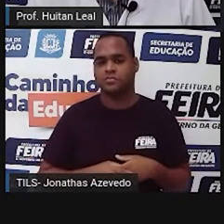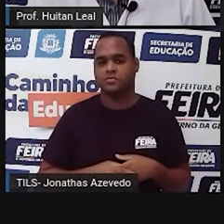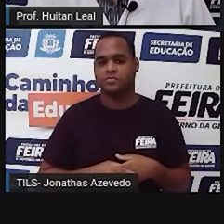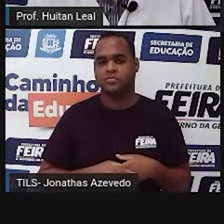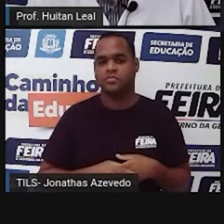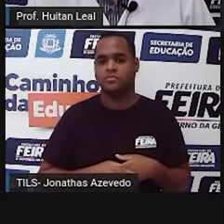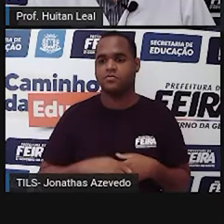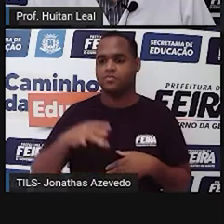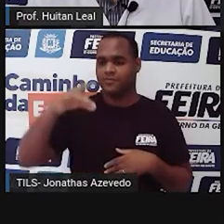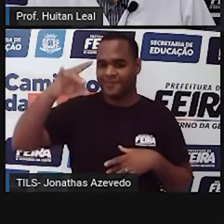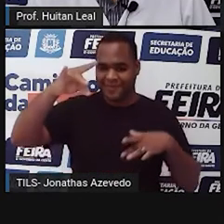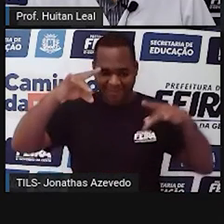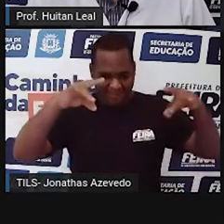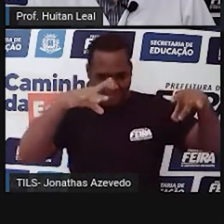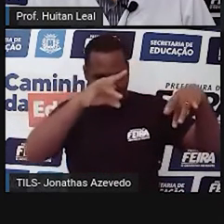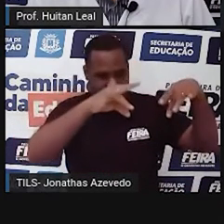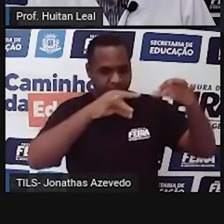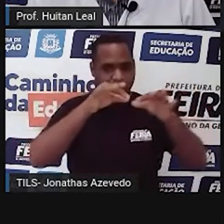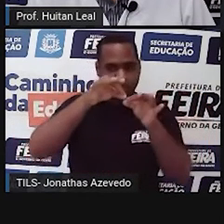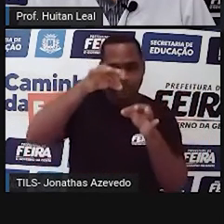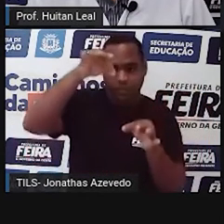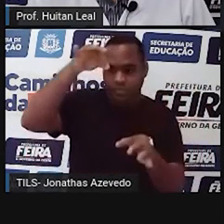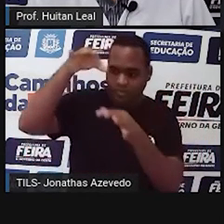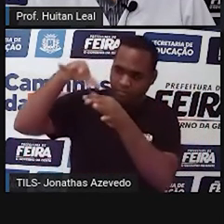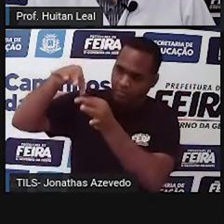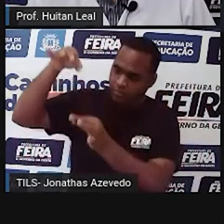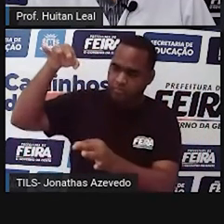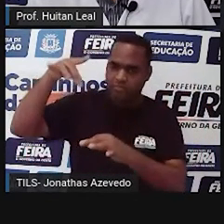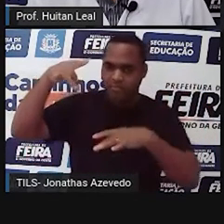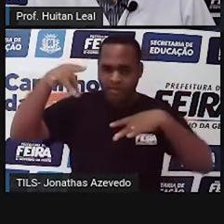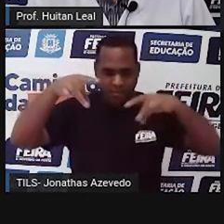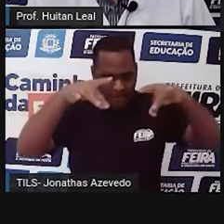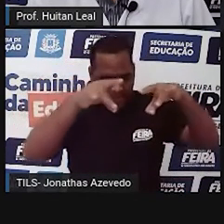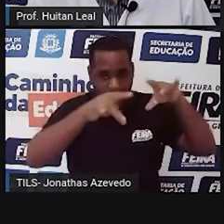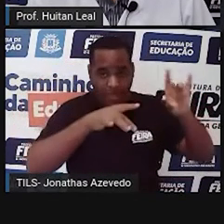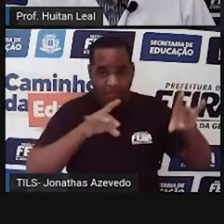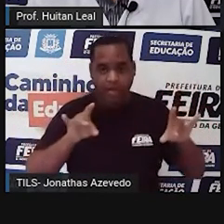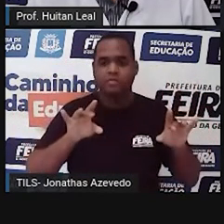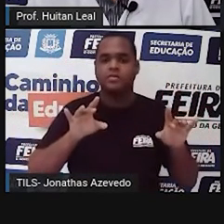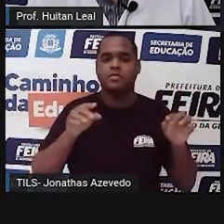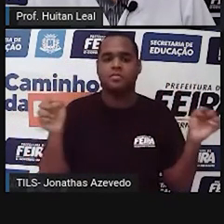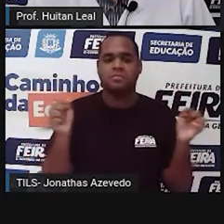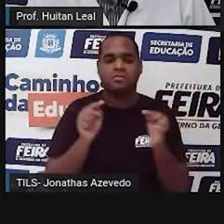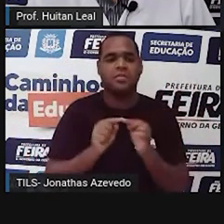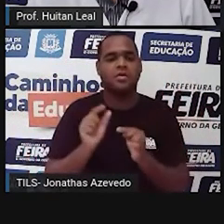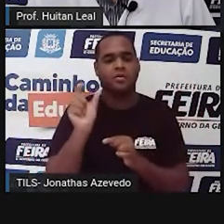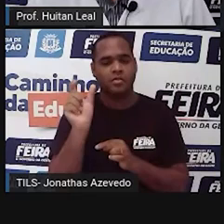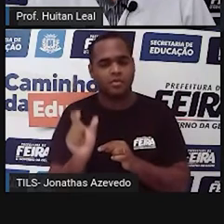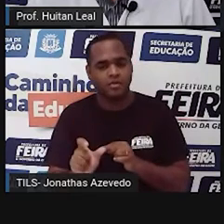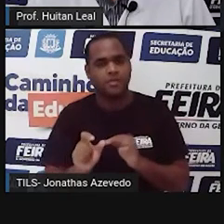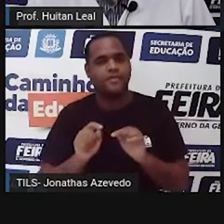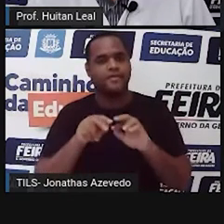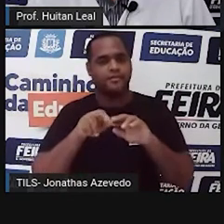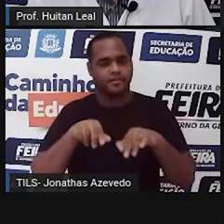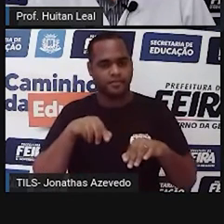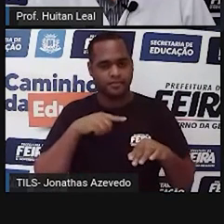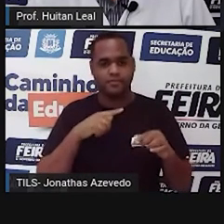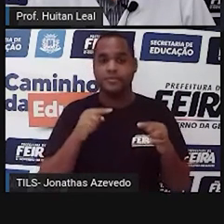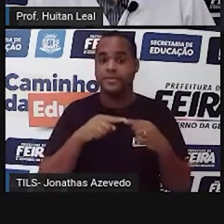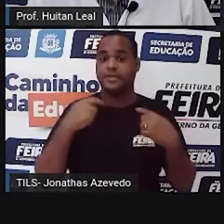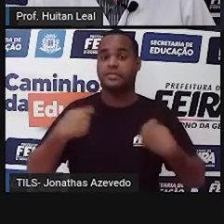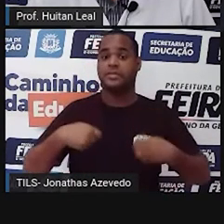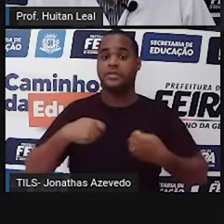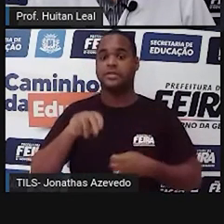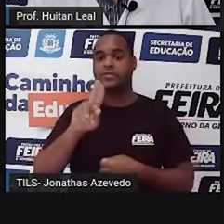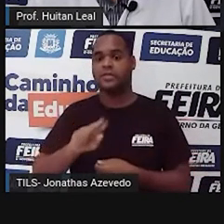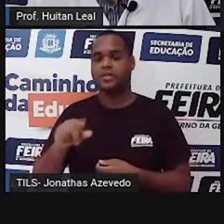cartazes com fita adesiva. Então, qual é o objeto, a matéria, o material que você vai